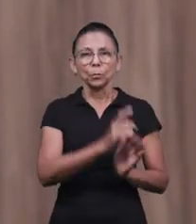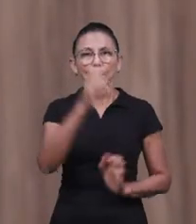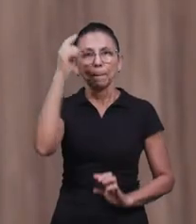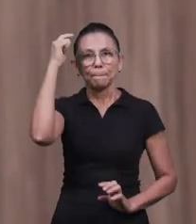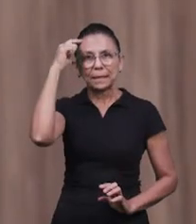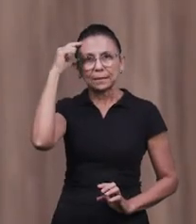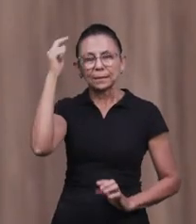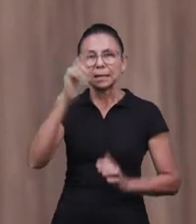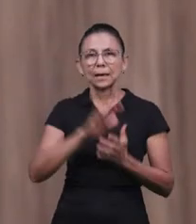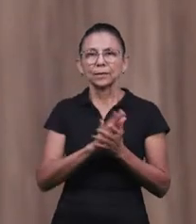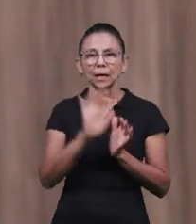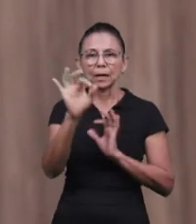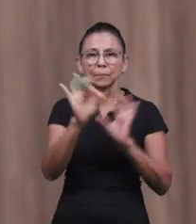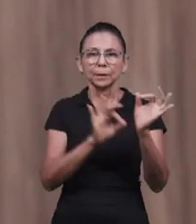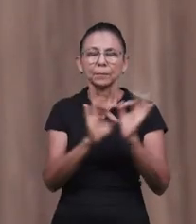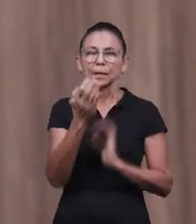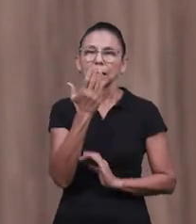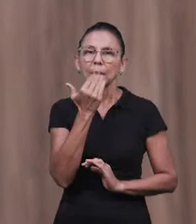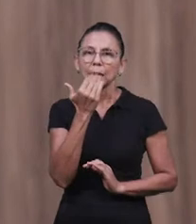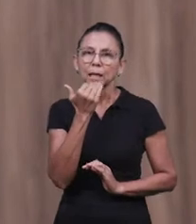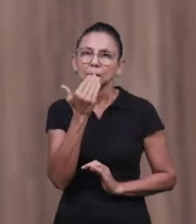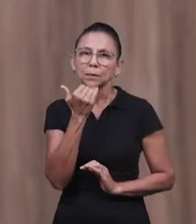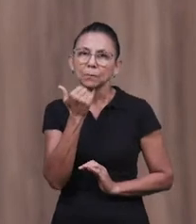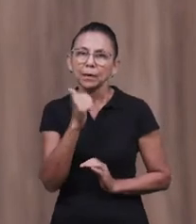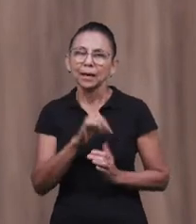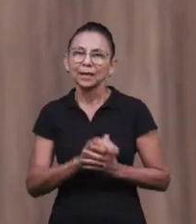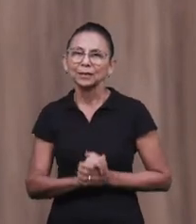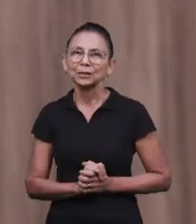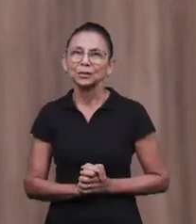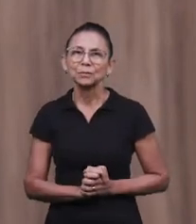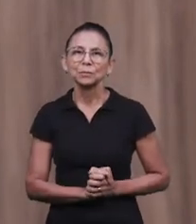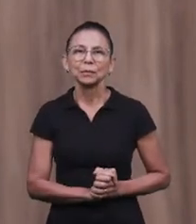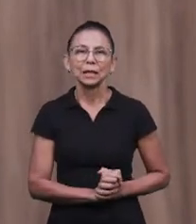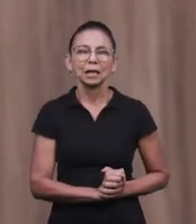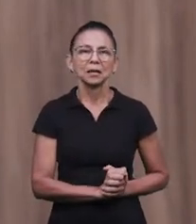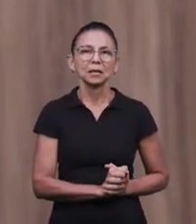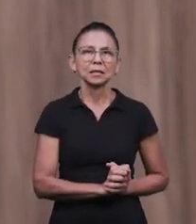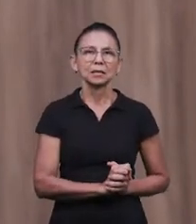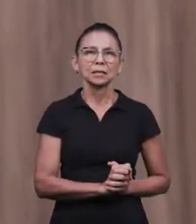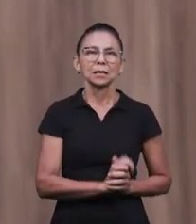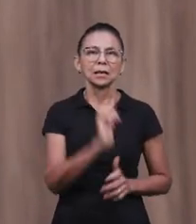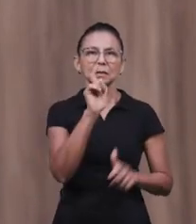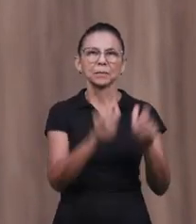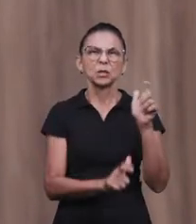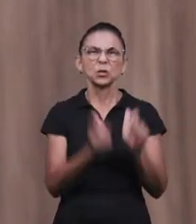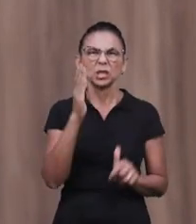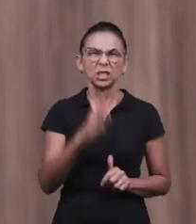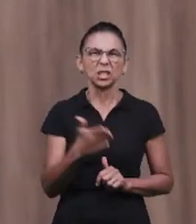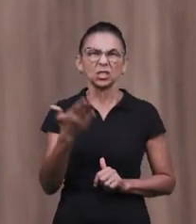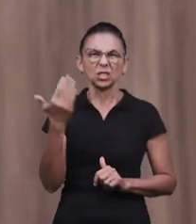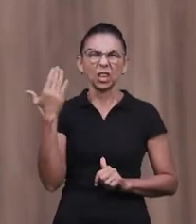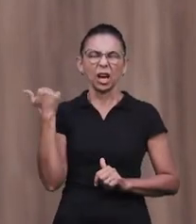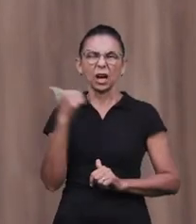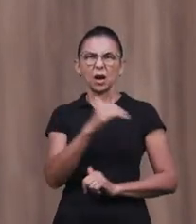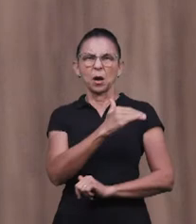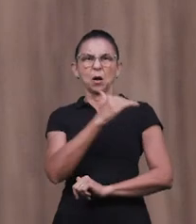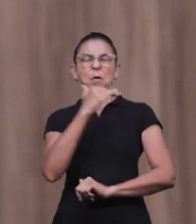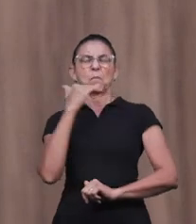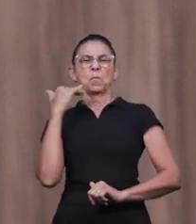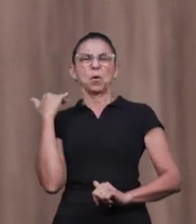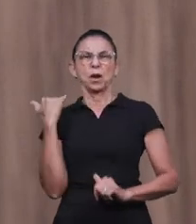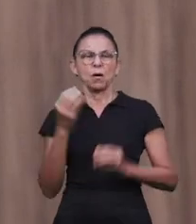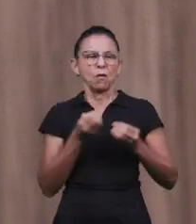para poder acalmá-los, acalmar os mortos, e fazendo, indo de